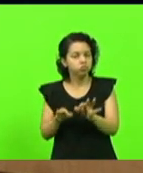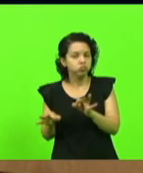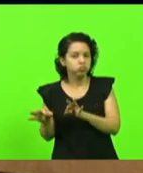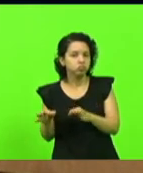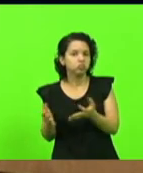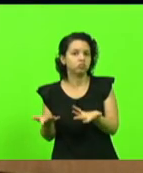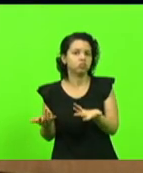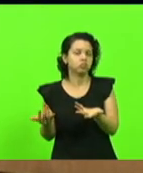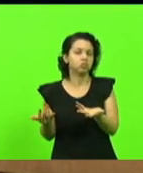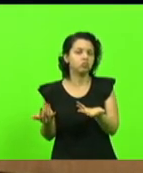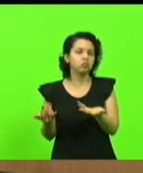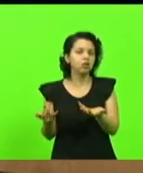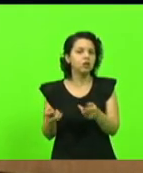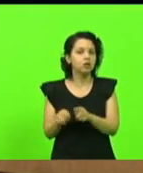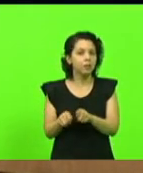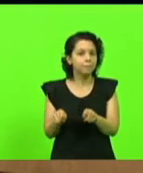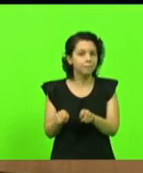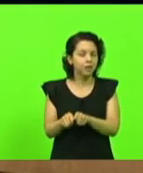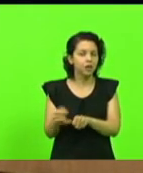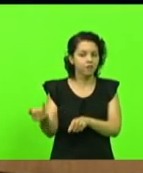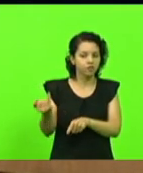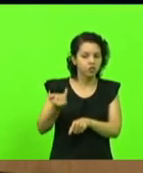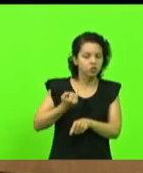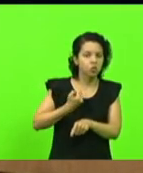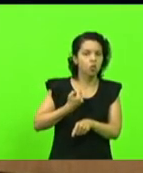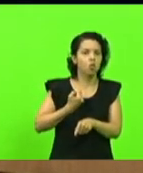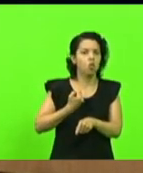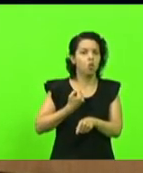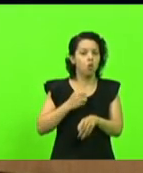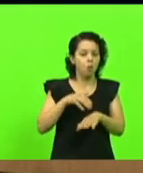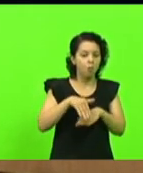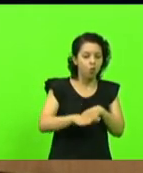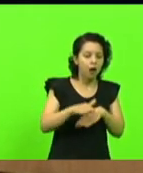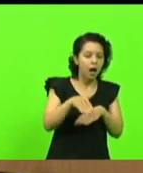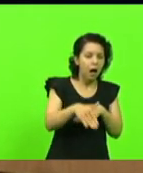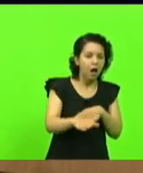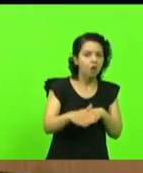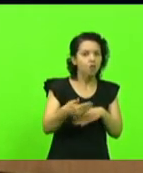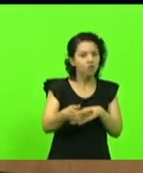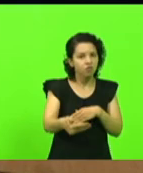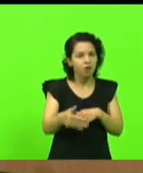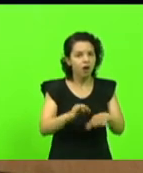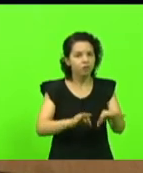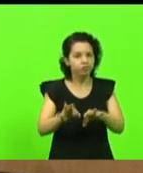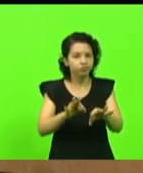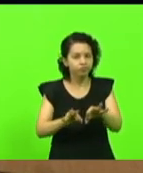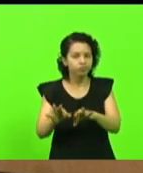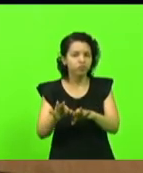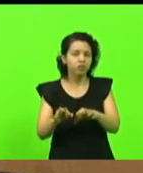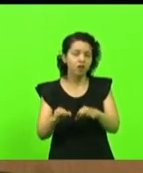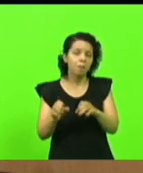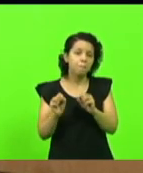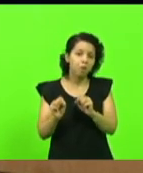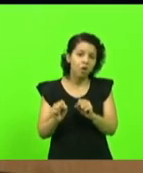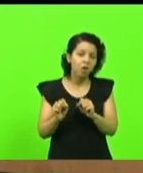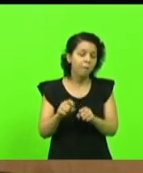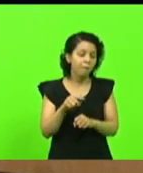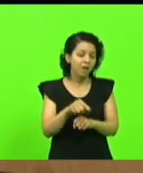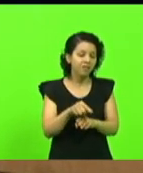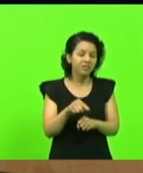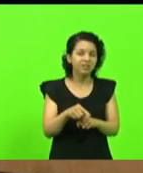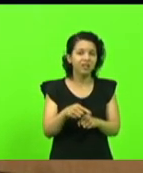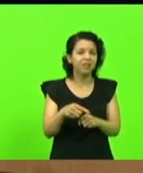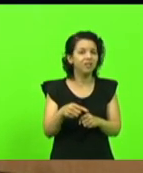recebiu um tapa buraco um paliativo mas é paliativo isso pode fazer porque tem uns buracos tem que trancar mesmo mas precisa